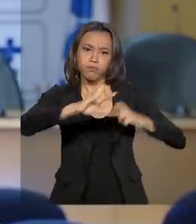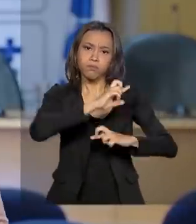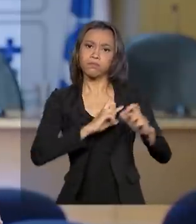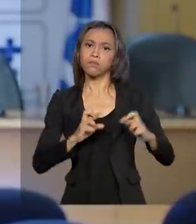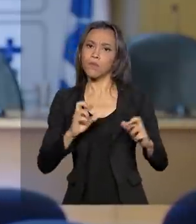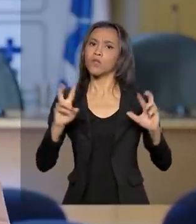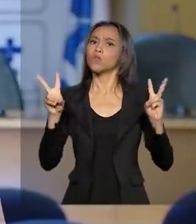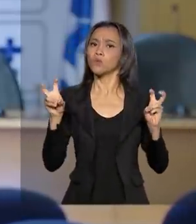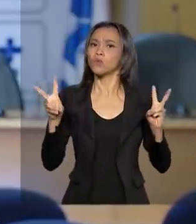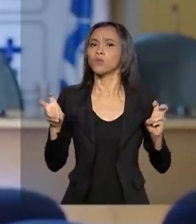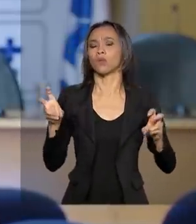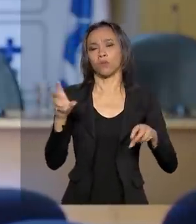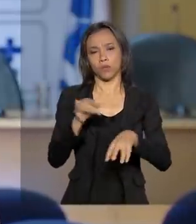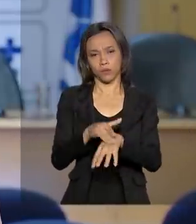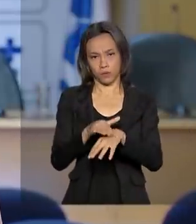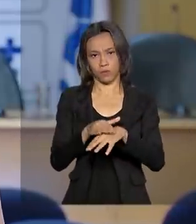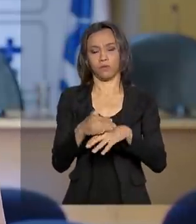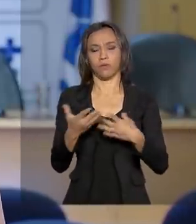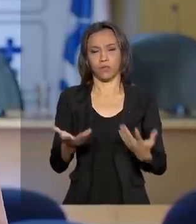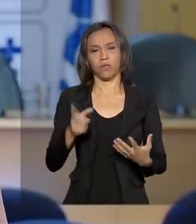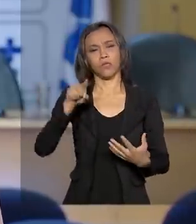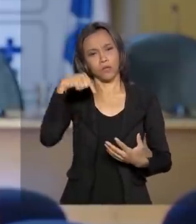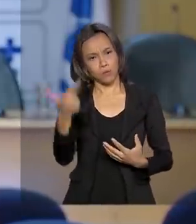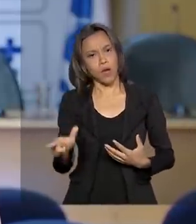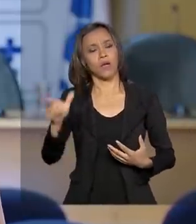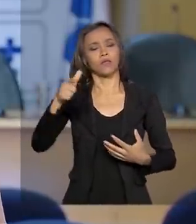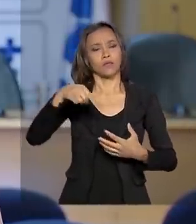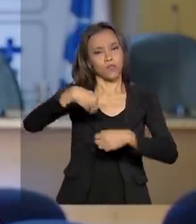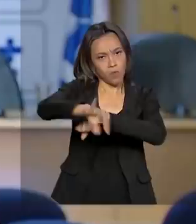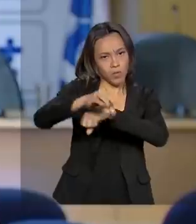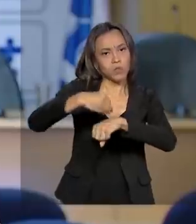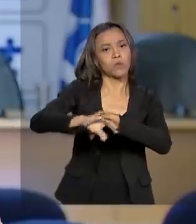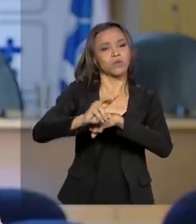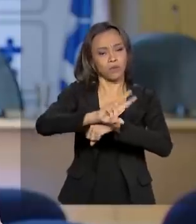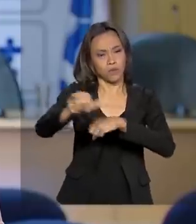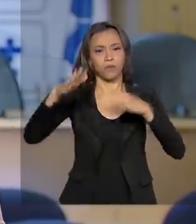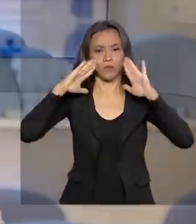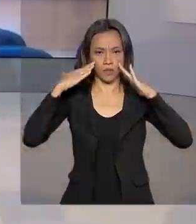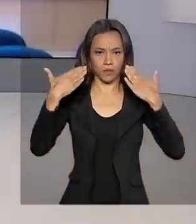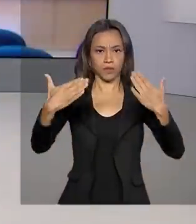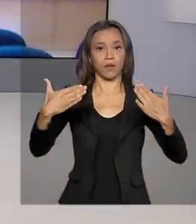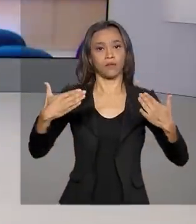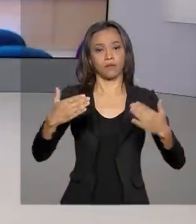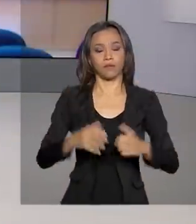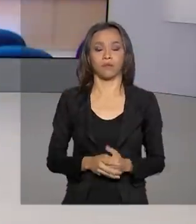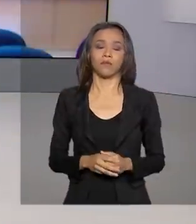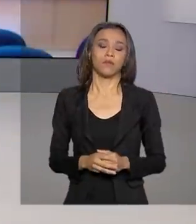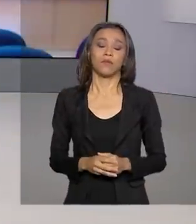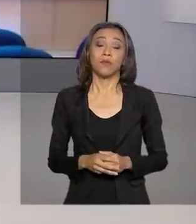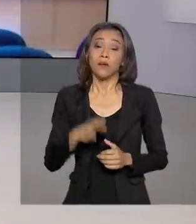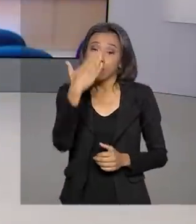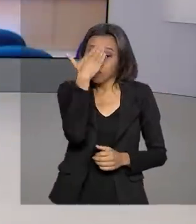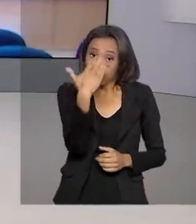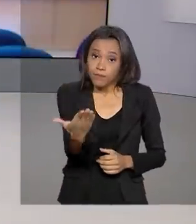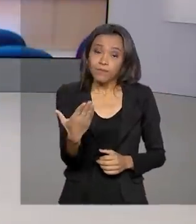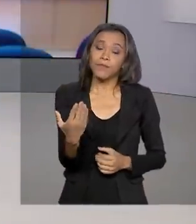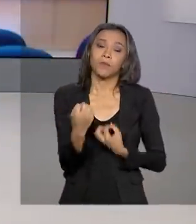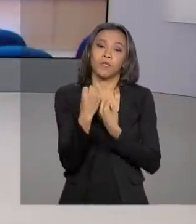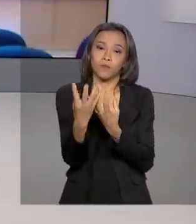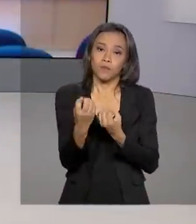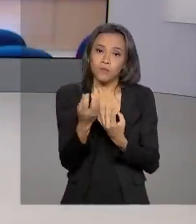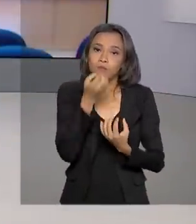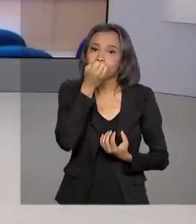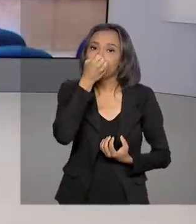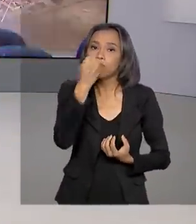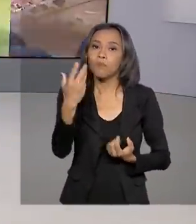logo mais, a gente traz outras informações atualizadas com essa entrevista coletiva. Renata. Tá certo, Dani, obrigada pelas suas informações, bom